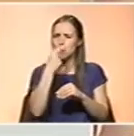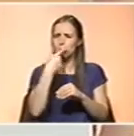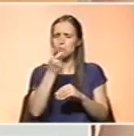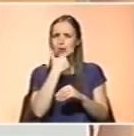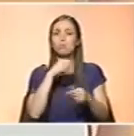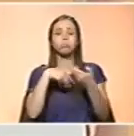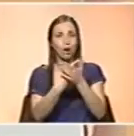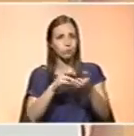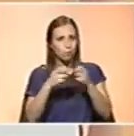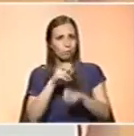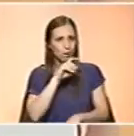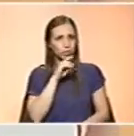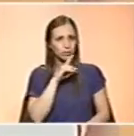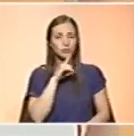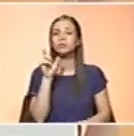problemas, normalmente?